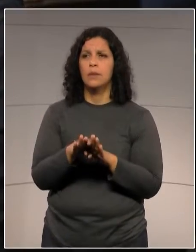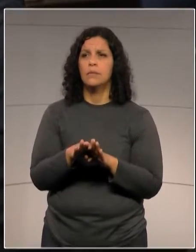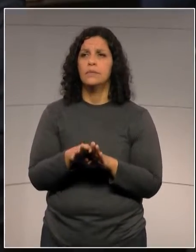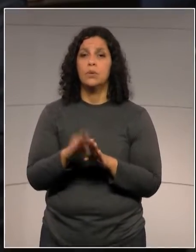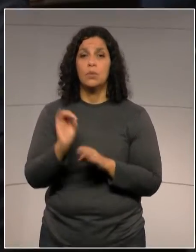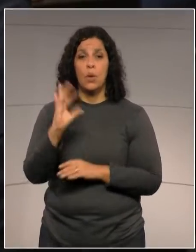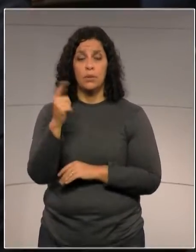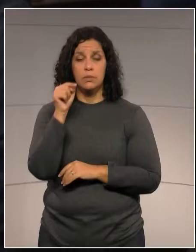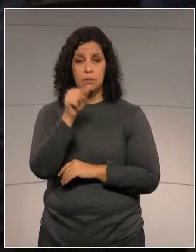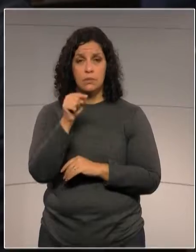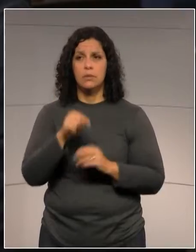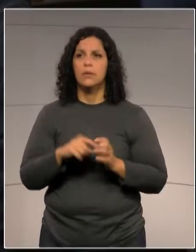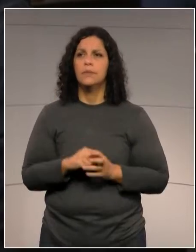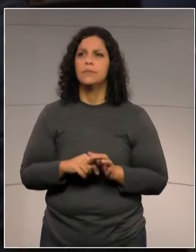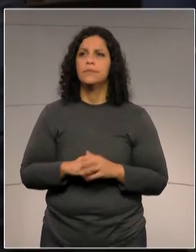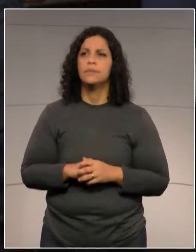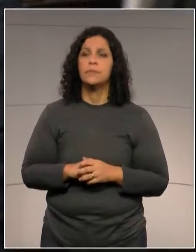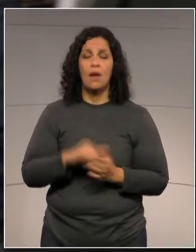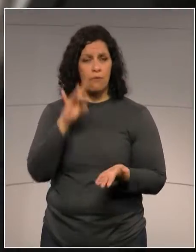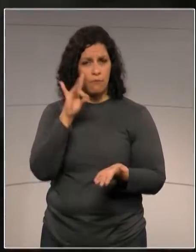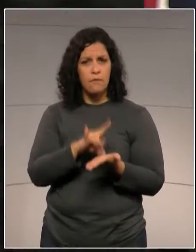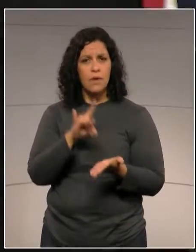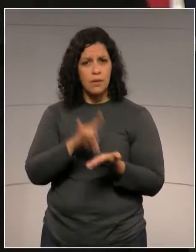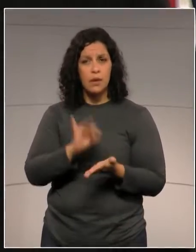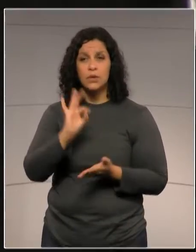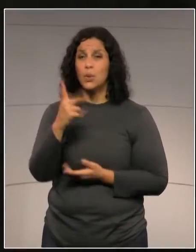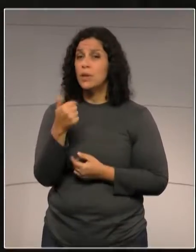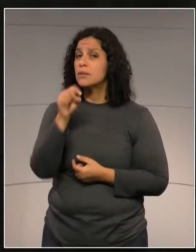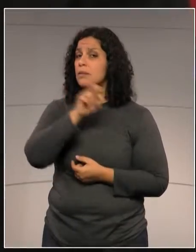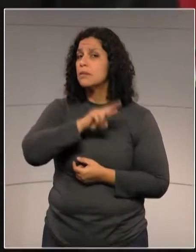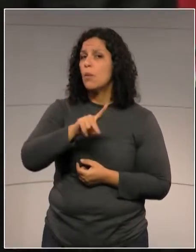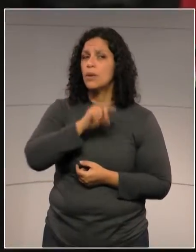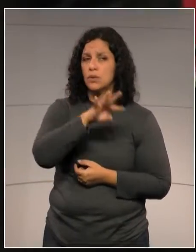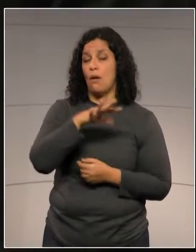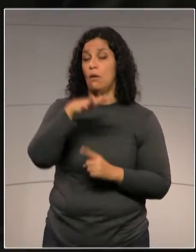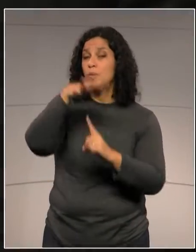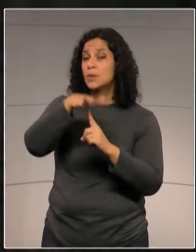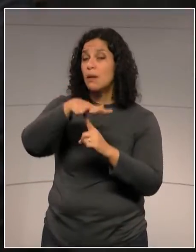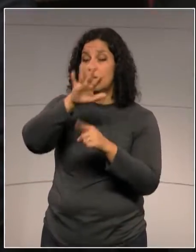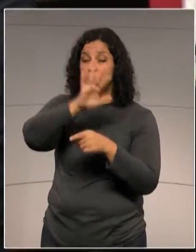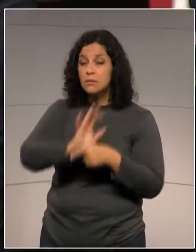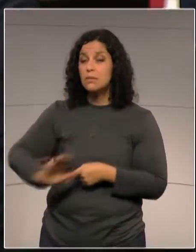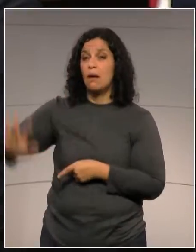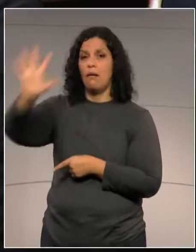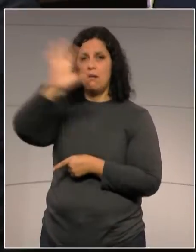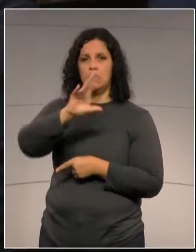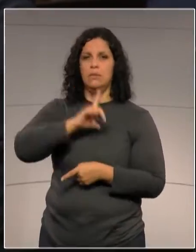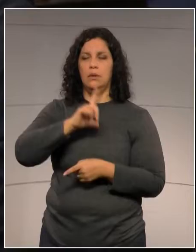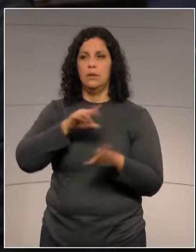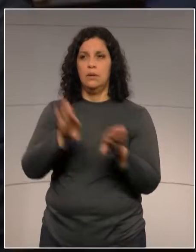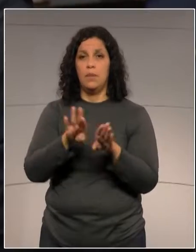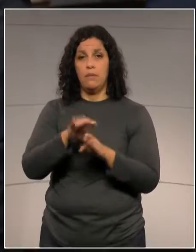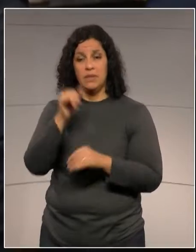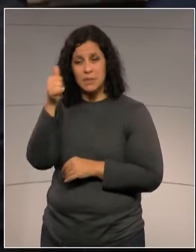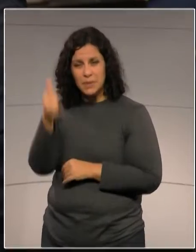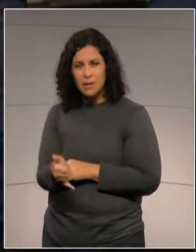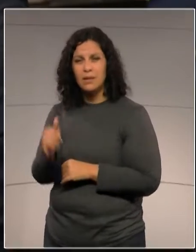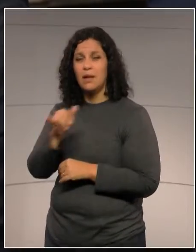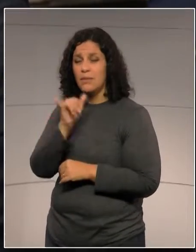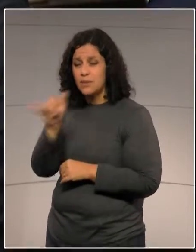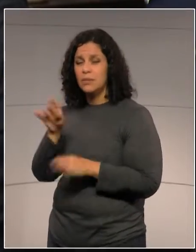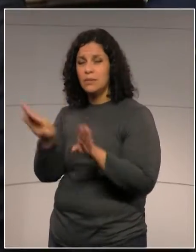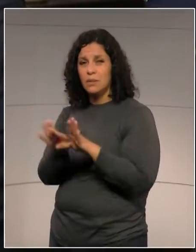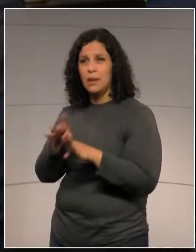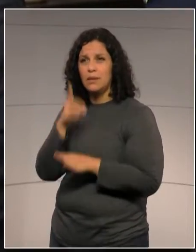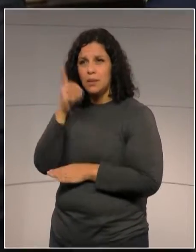ocorrendo, realmente isso vem ocorrendo em todo o estado do Paraná. Me lembrava que o deputado Marcelo Micheleto, que há uns